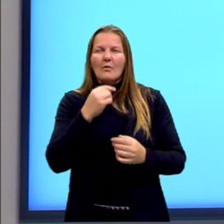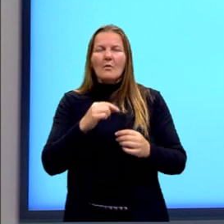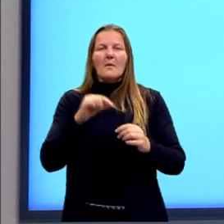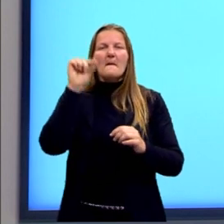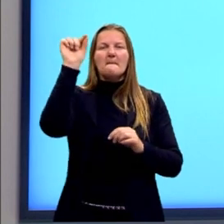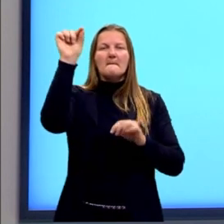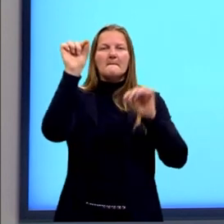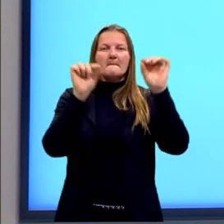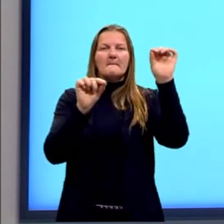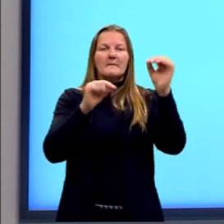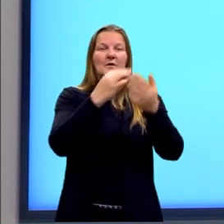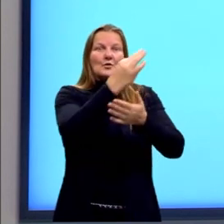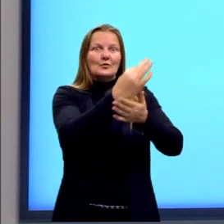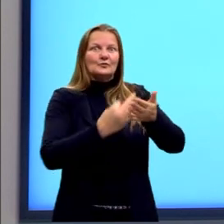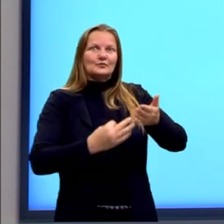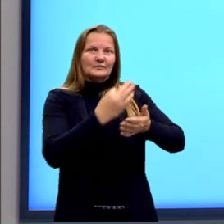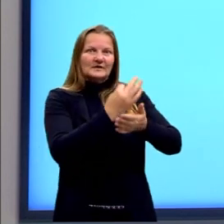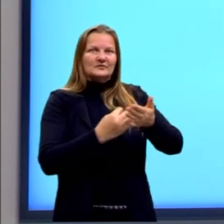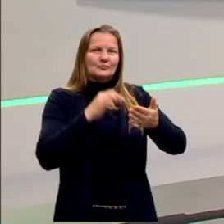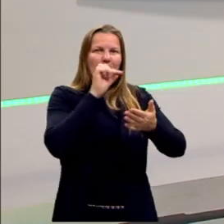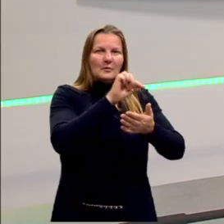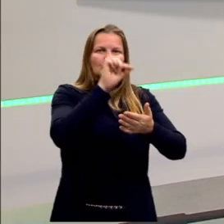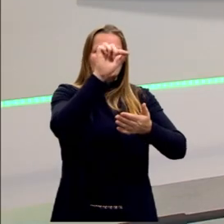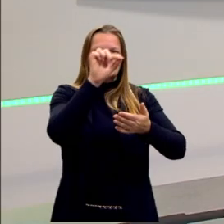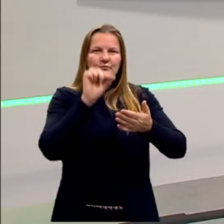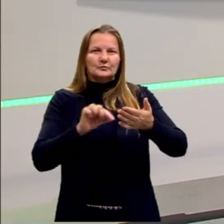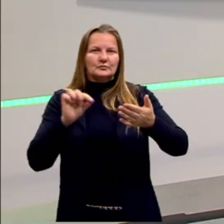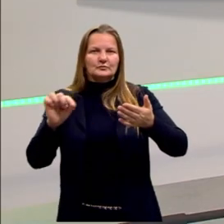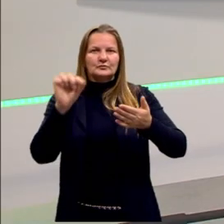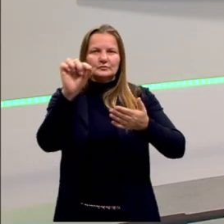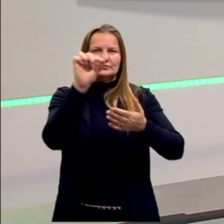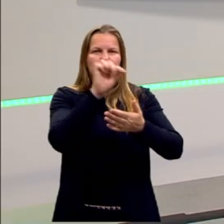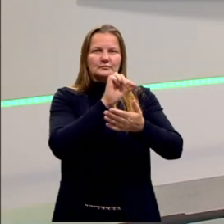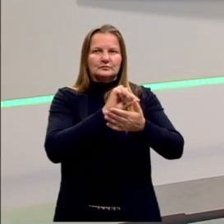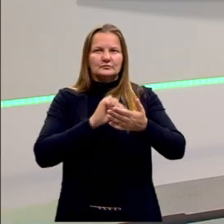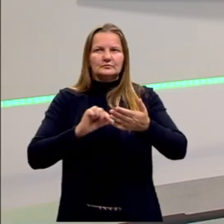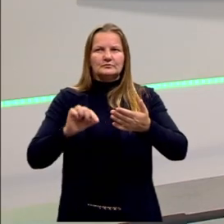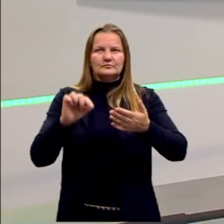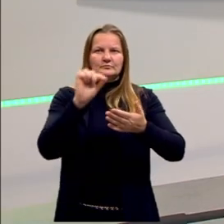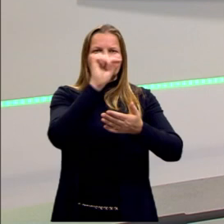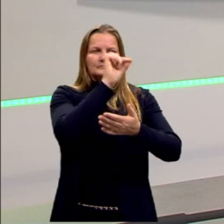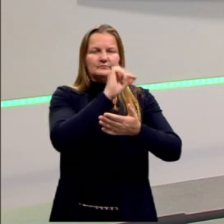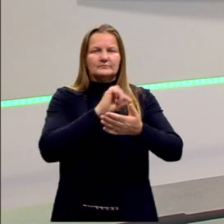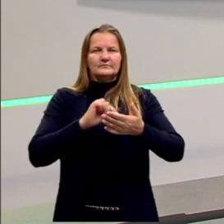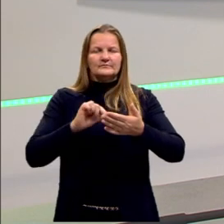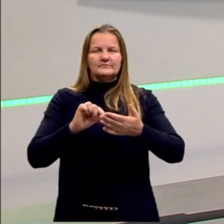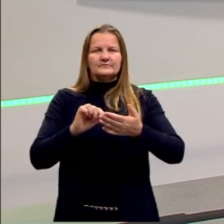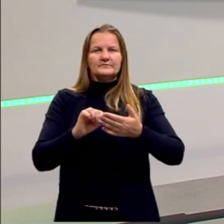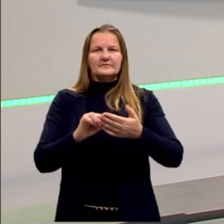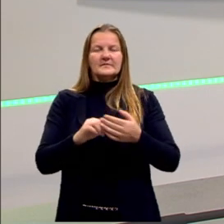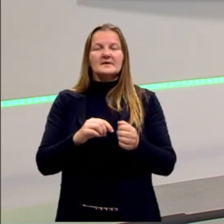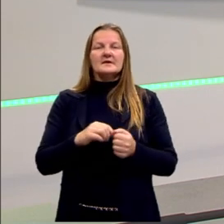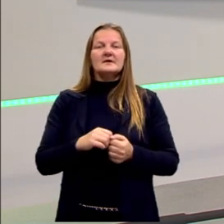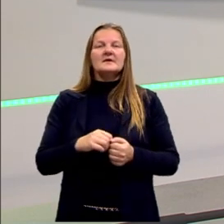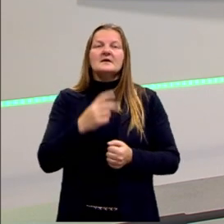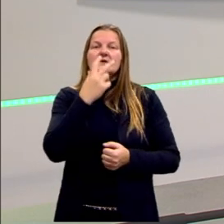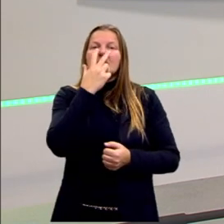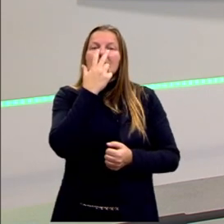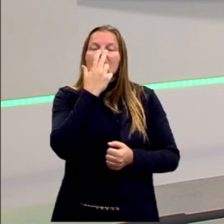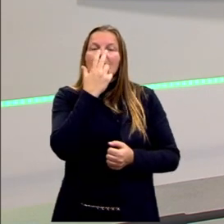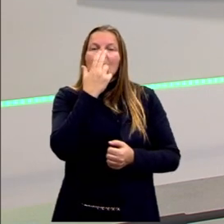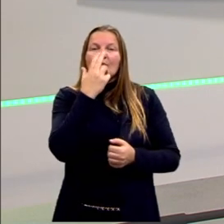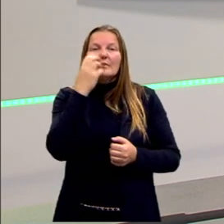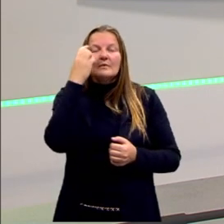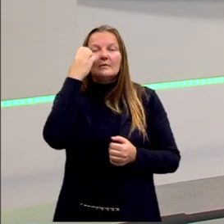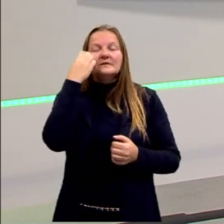no texto. Vários pontos ali dentro do texto. E esses pontos,